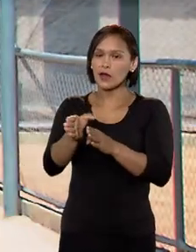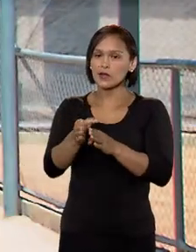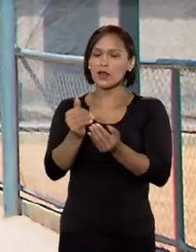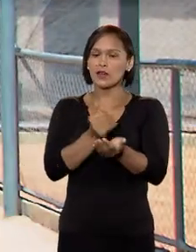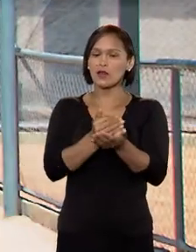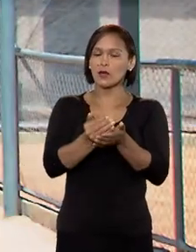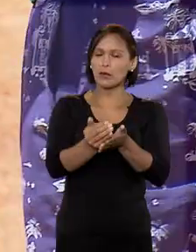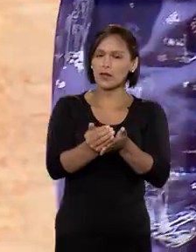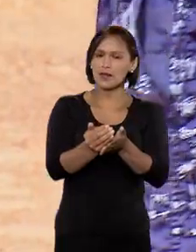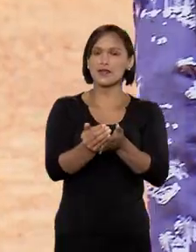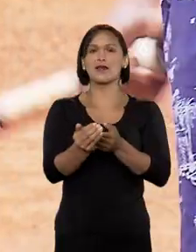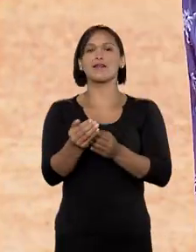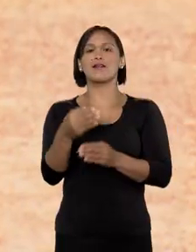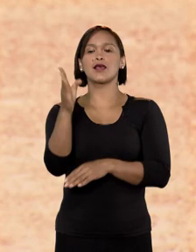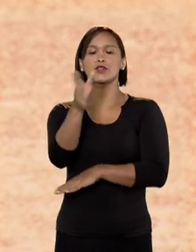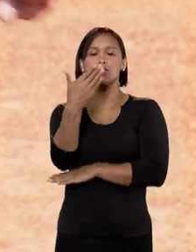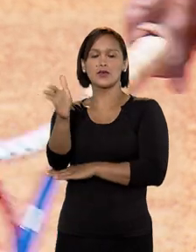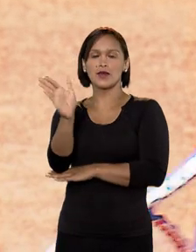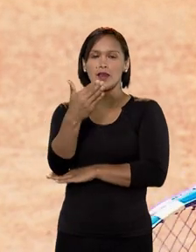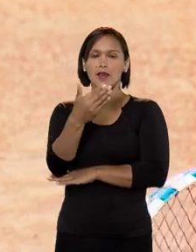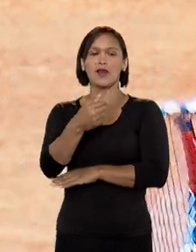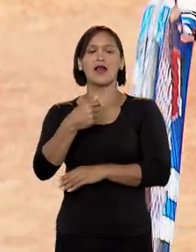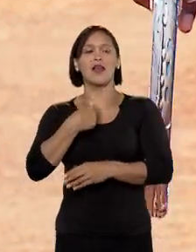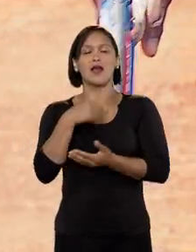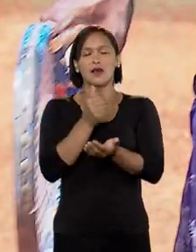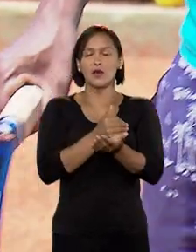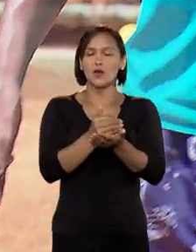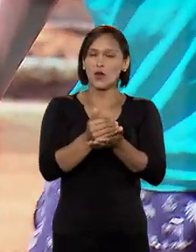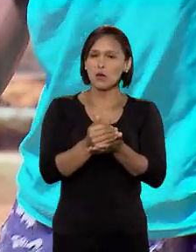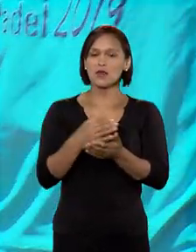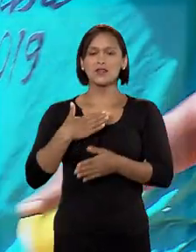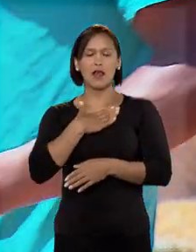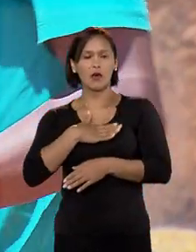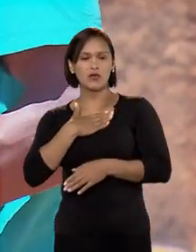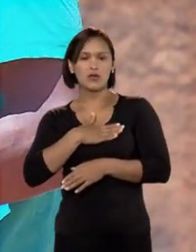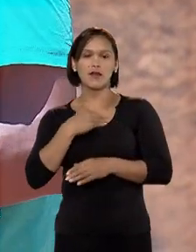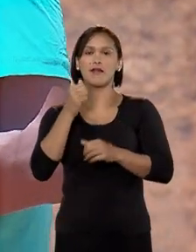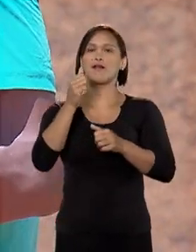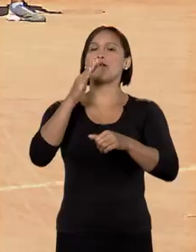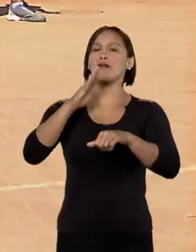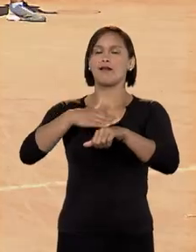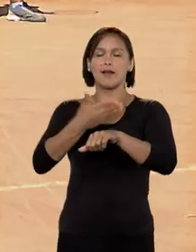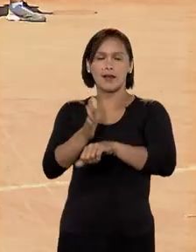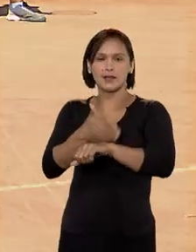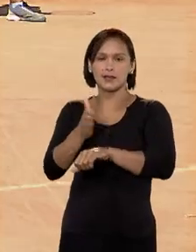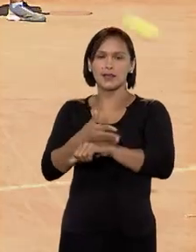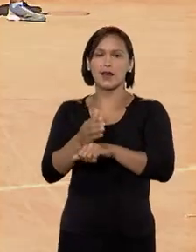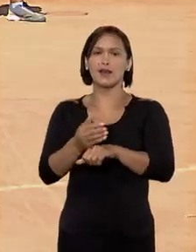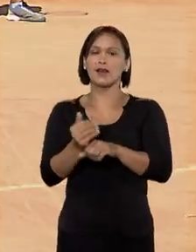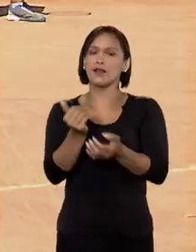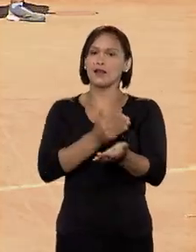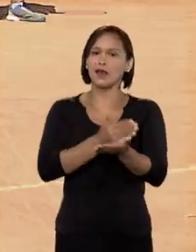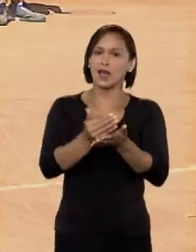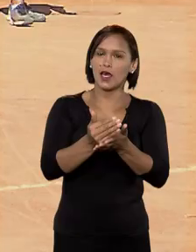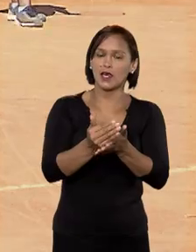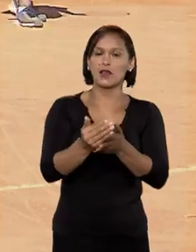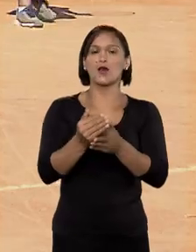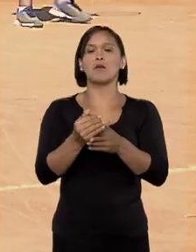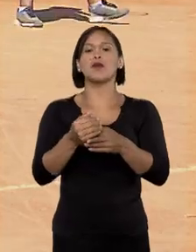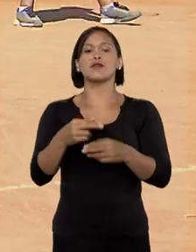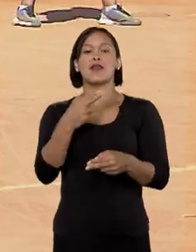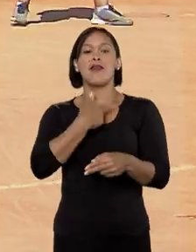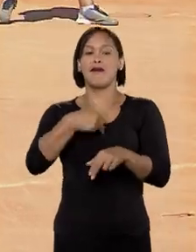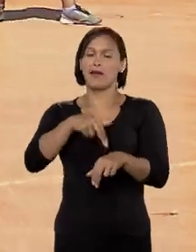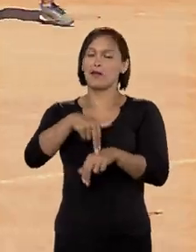para começar a jogar tênis. Começou a ter esse percurso de eu treinar, começar a competir. Viajei